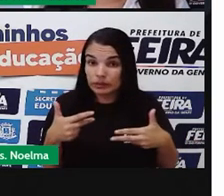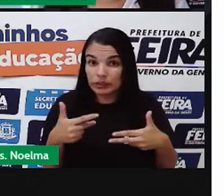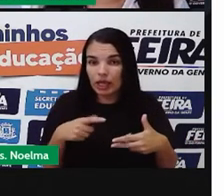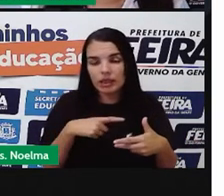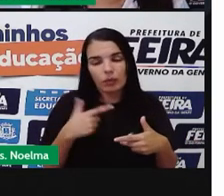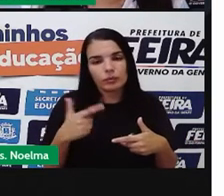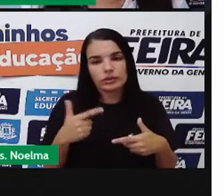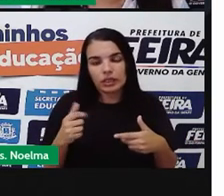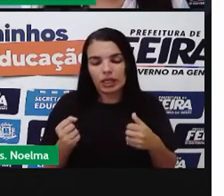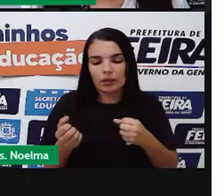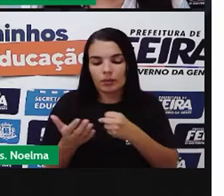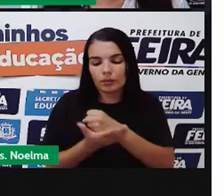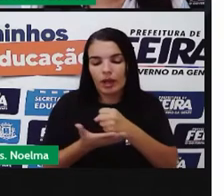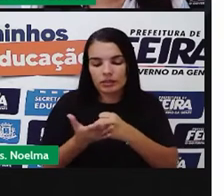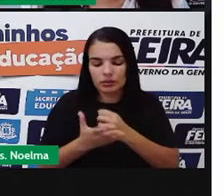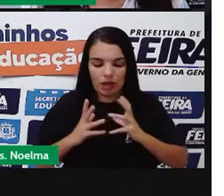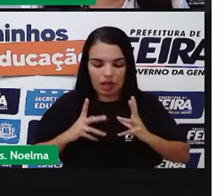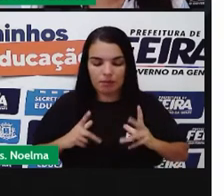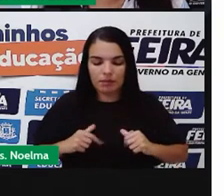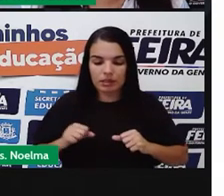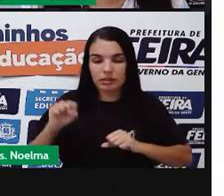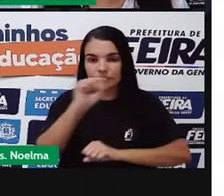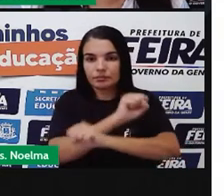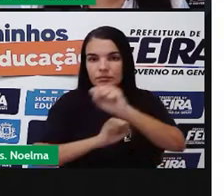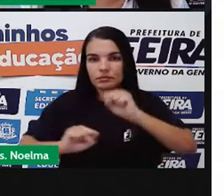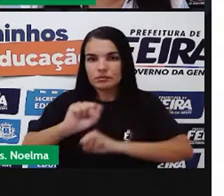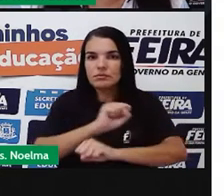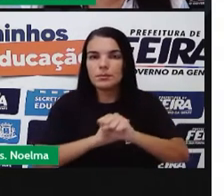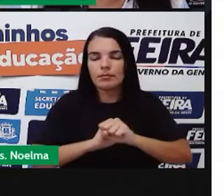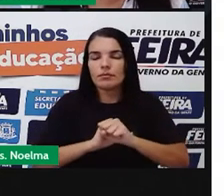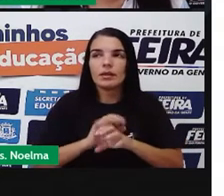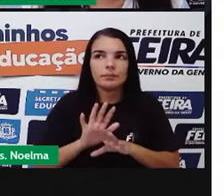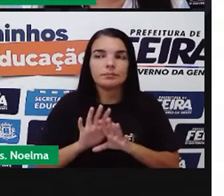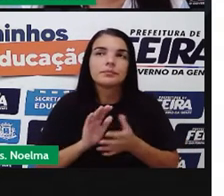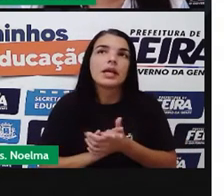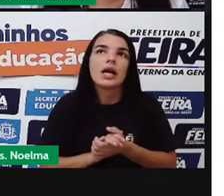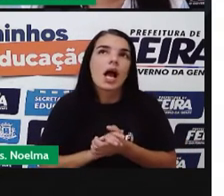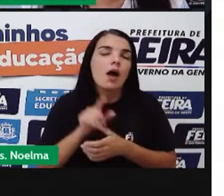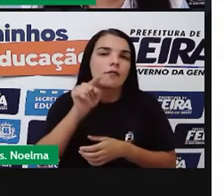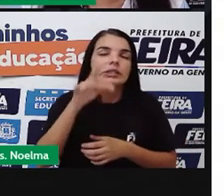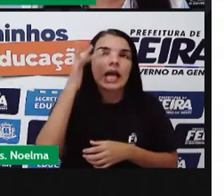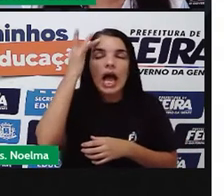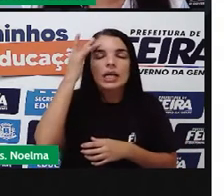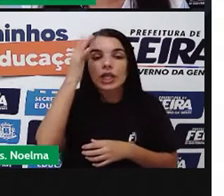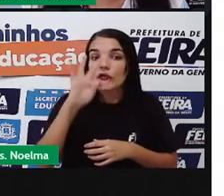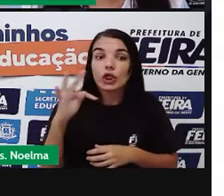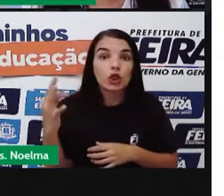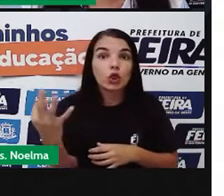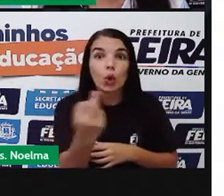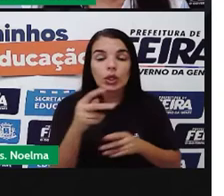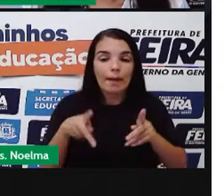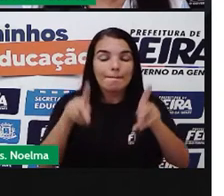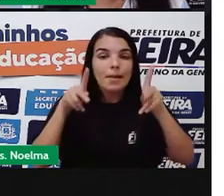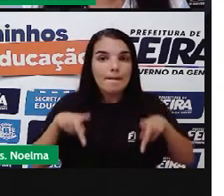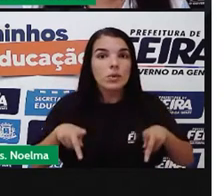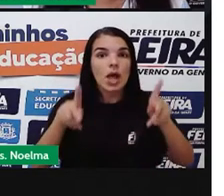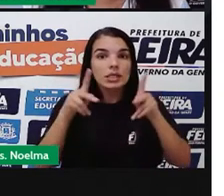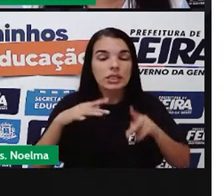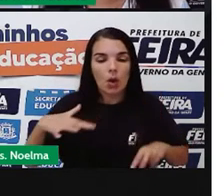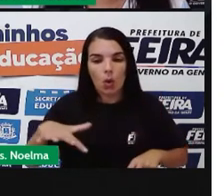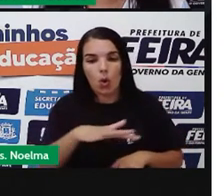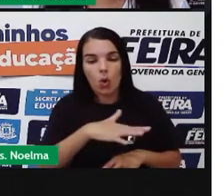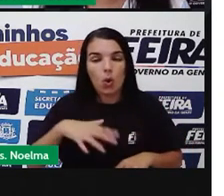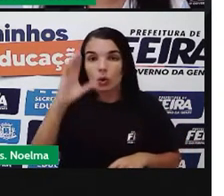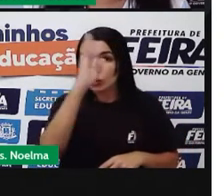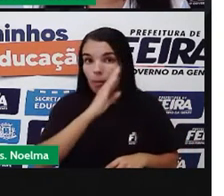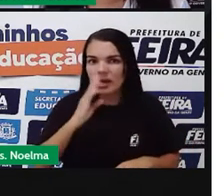o saneamento básico. Você acha que toda a população do Brasil é atendida por esse serviço? E na nossa